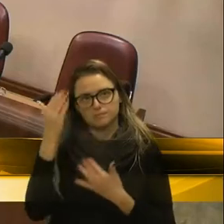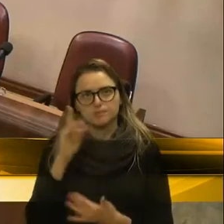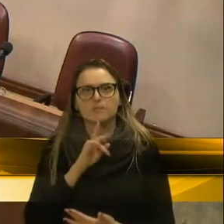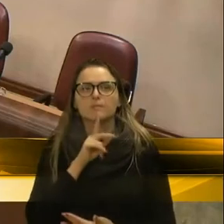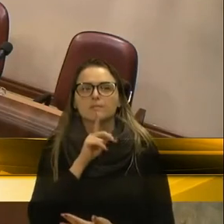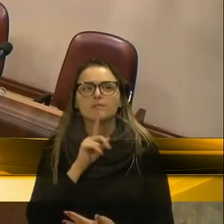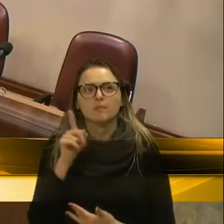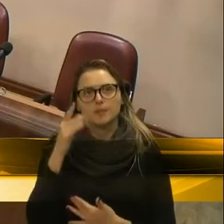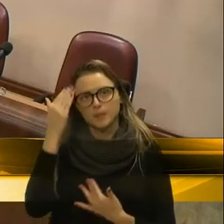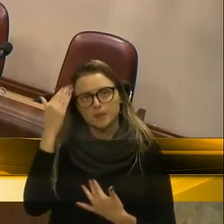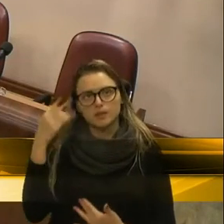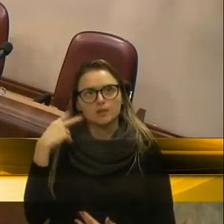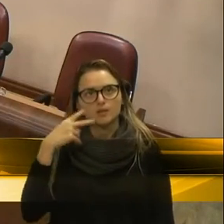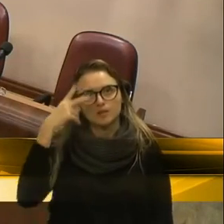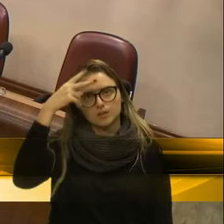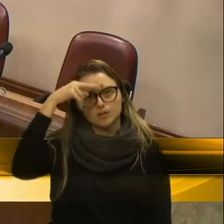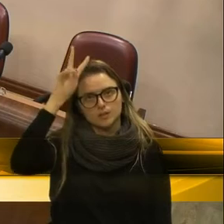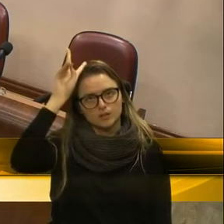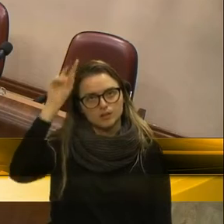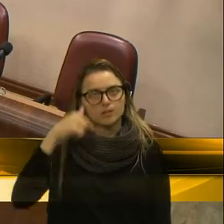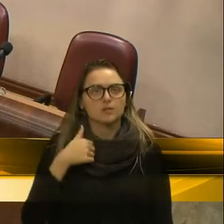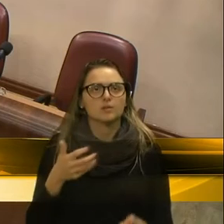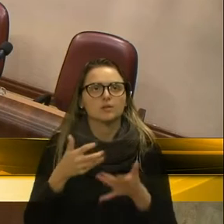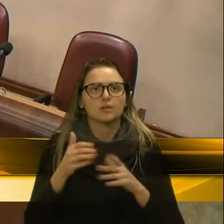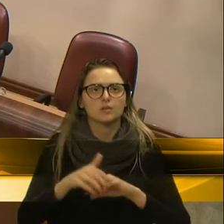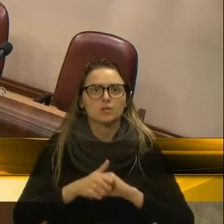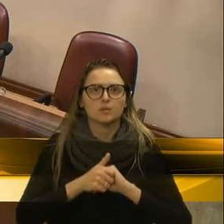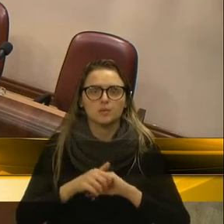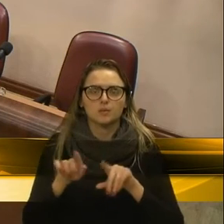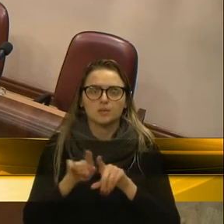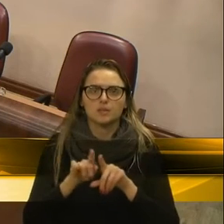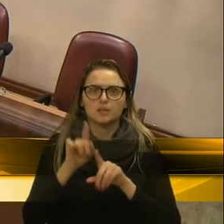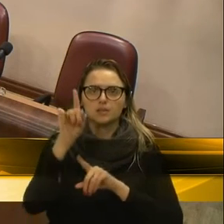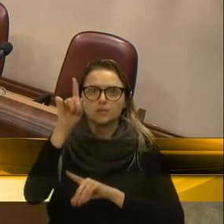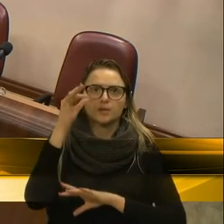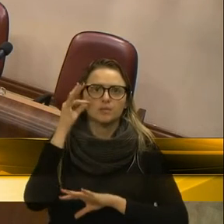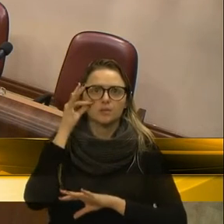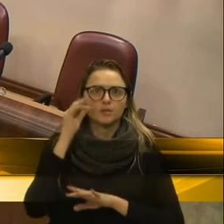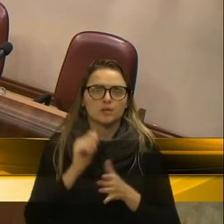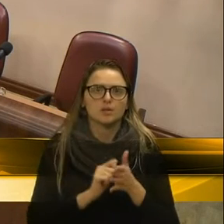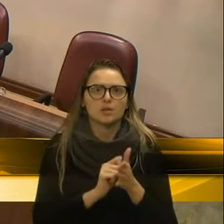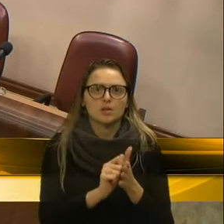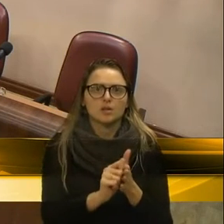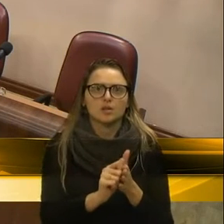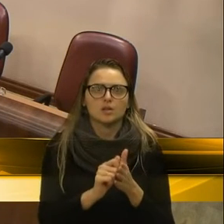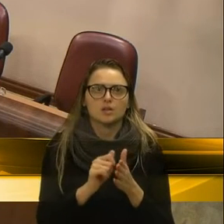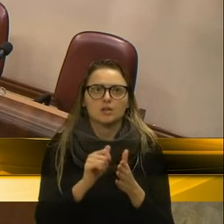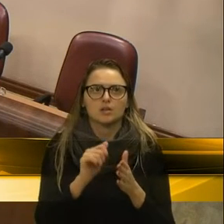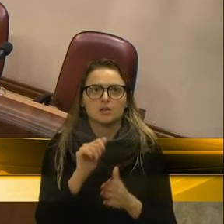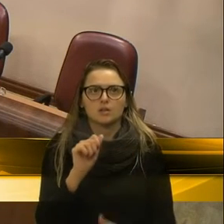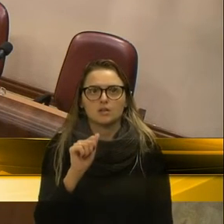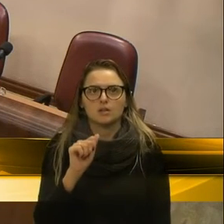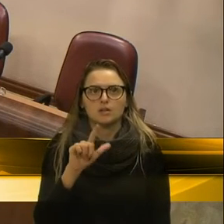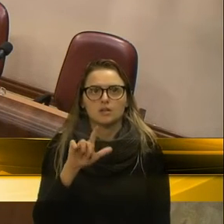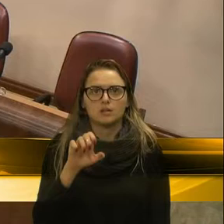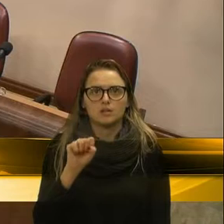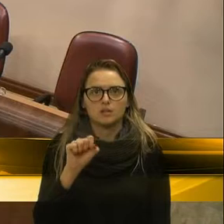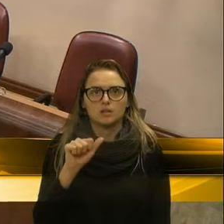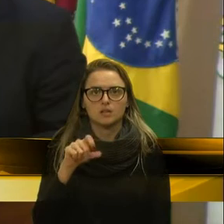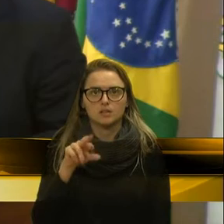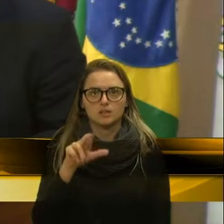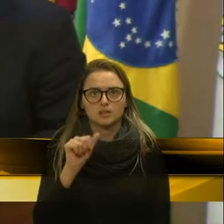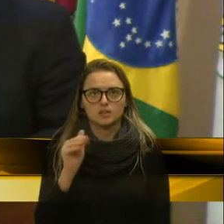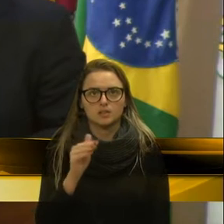Obrigado, vereador Edson da Rosa. Eu quero saudar também aqui a presença da assessora do deputado estadual Luciano Zucco, que está aqui. O deputado